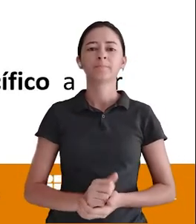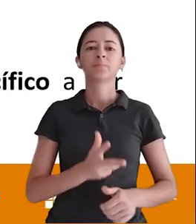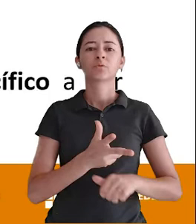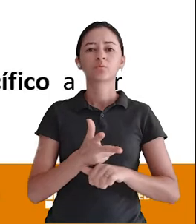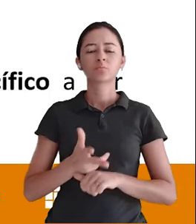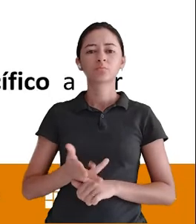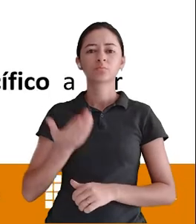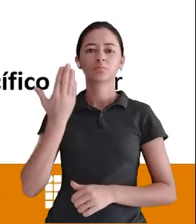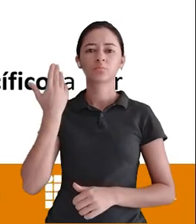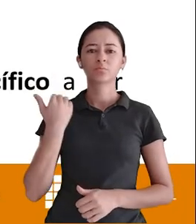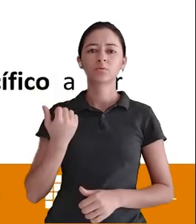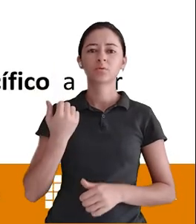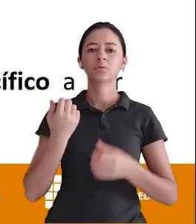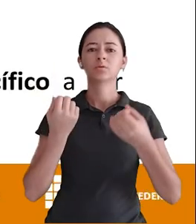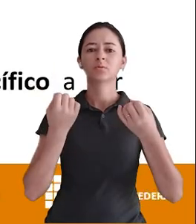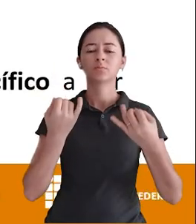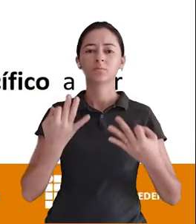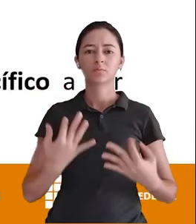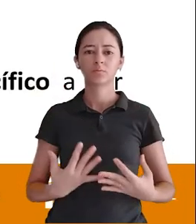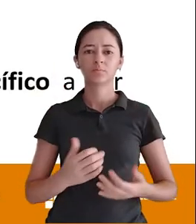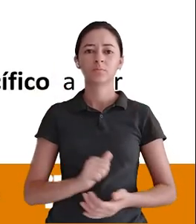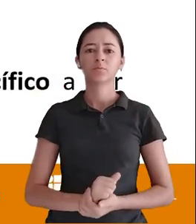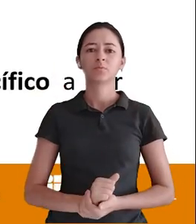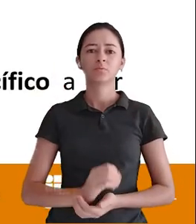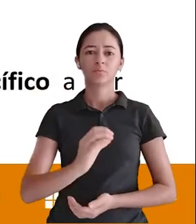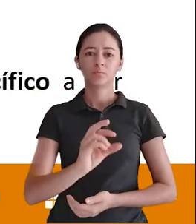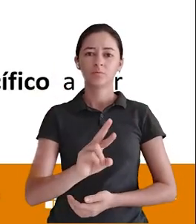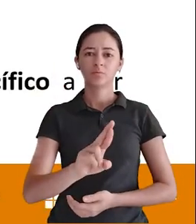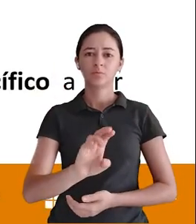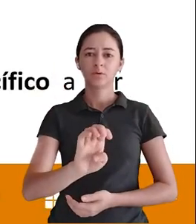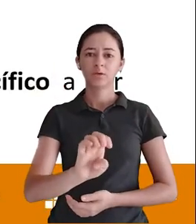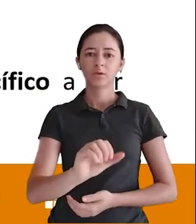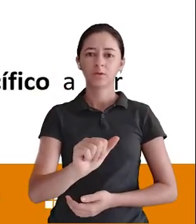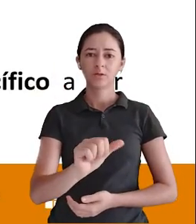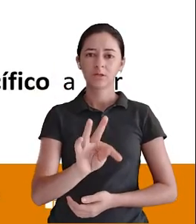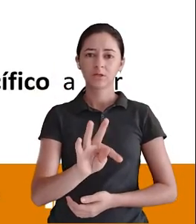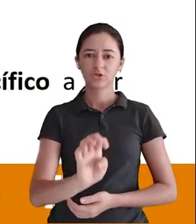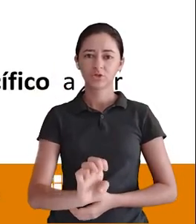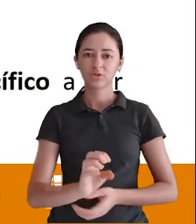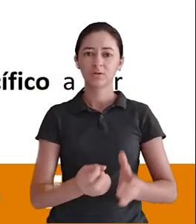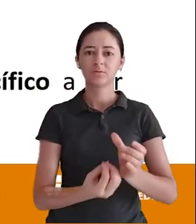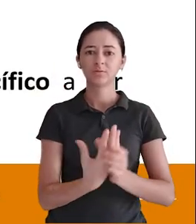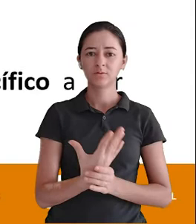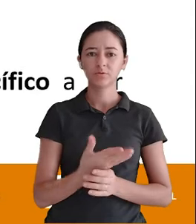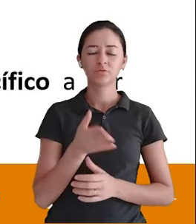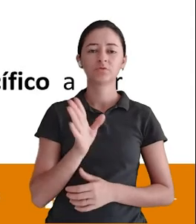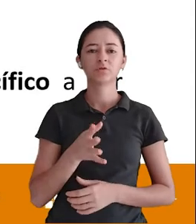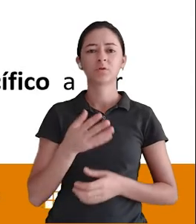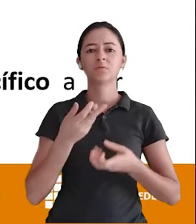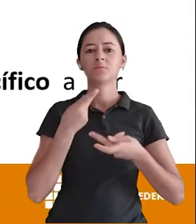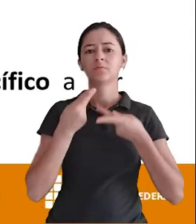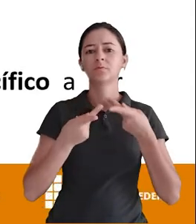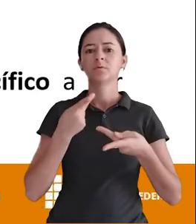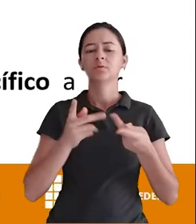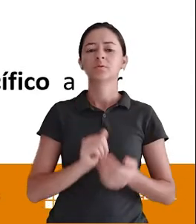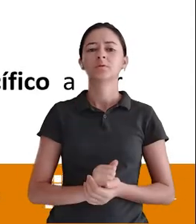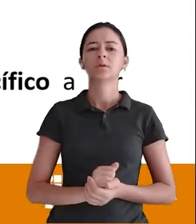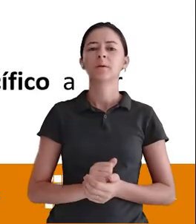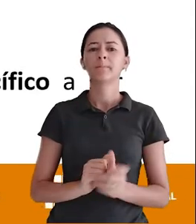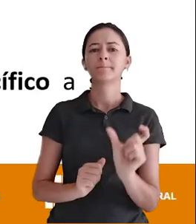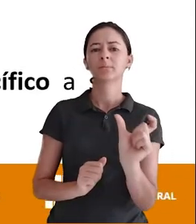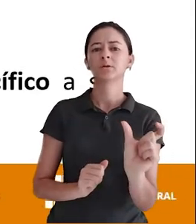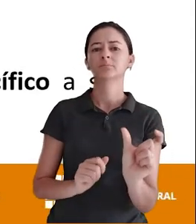aula do create A gente já falou sobre o drop table Já adiantei O comando que drop, drop vem de